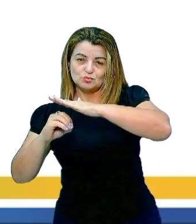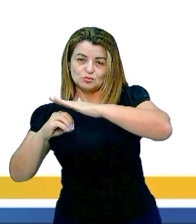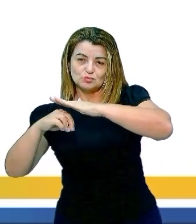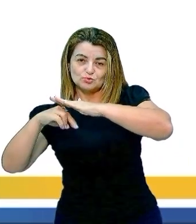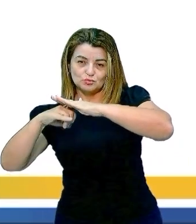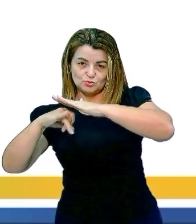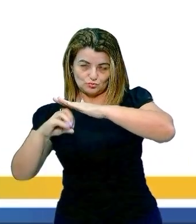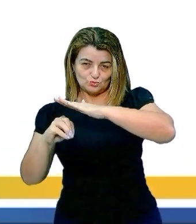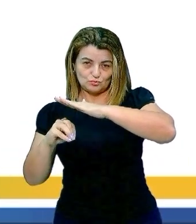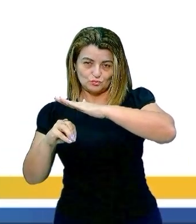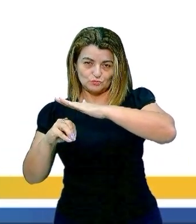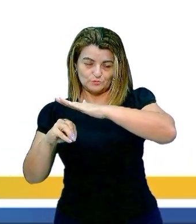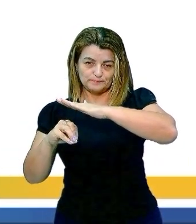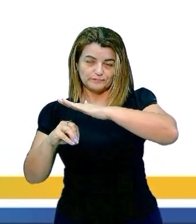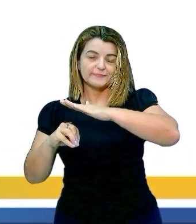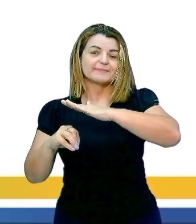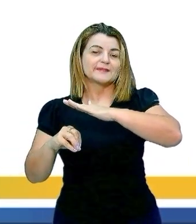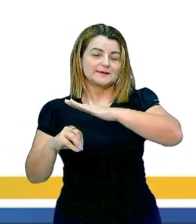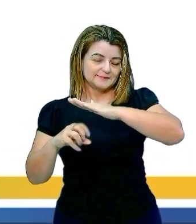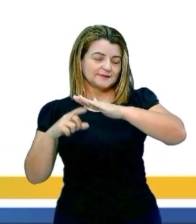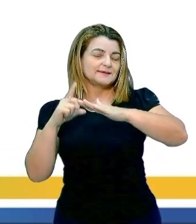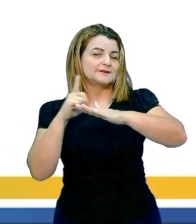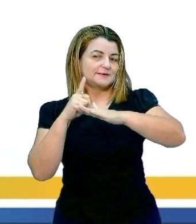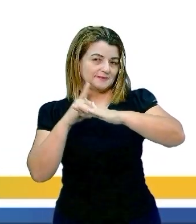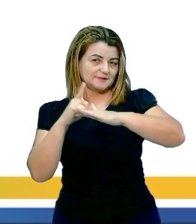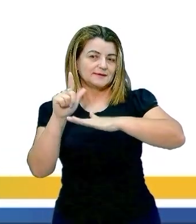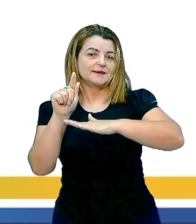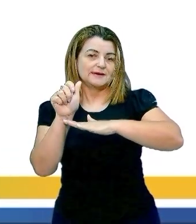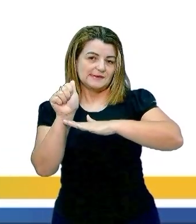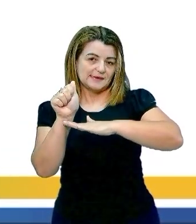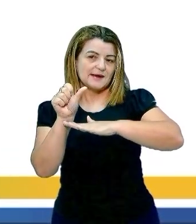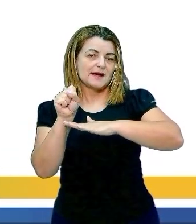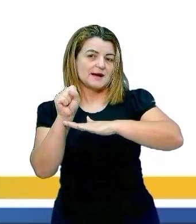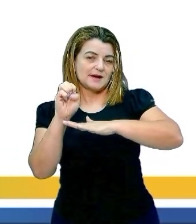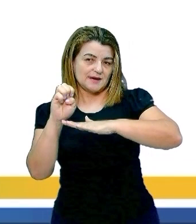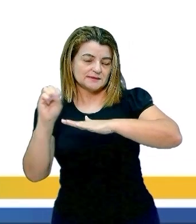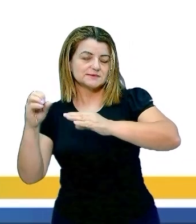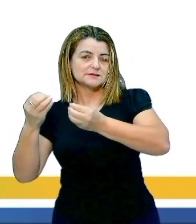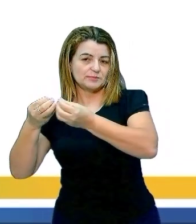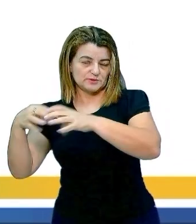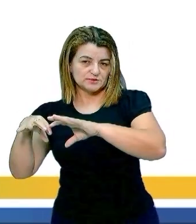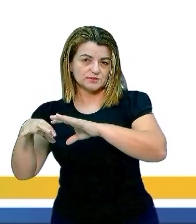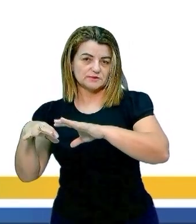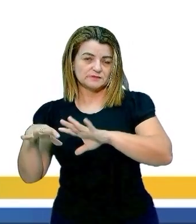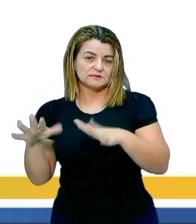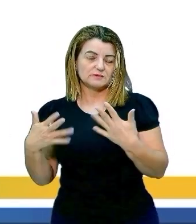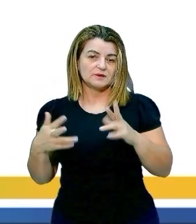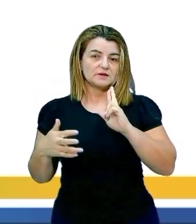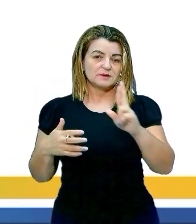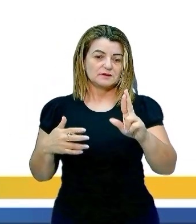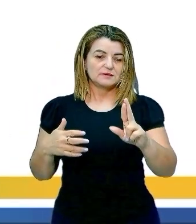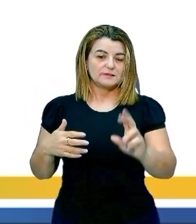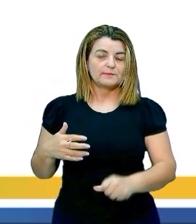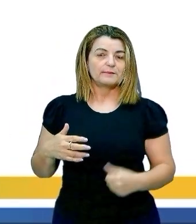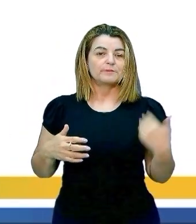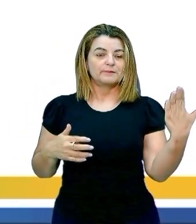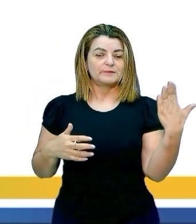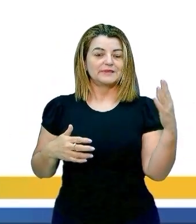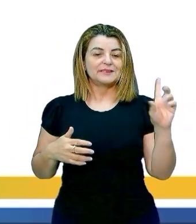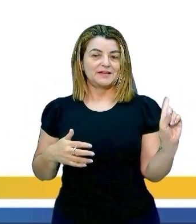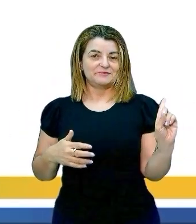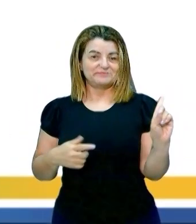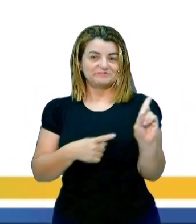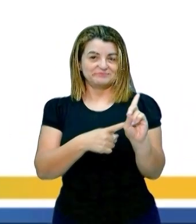afetam, sim, a integridade da camada de ozônio. Então, a resposta correta é a letra D.